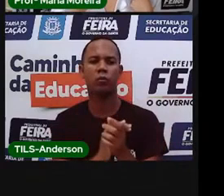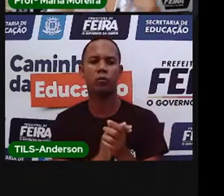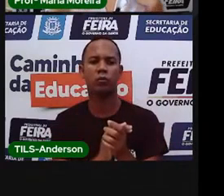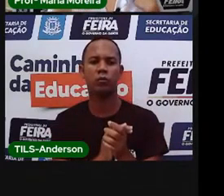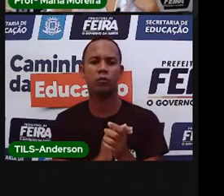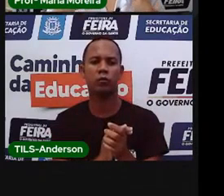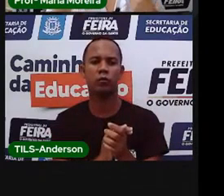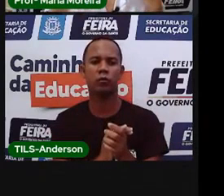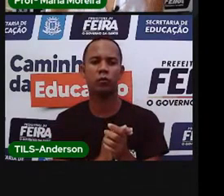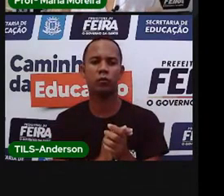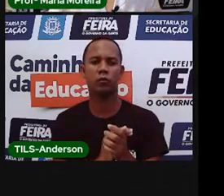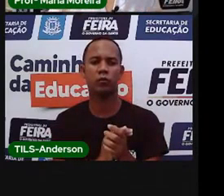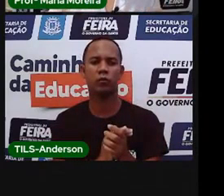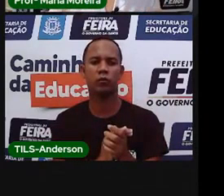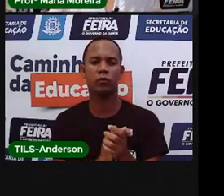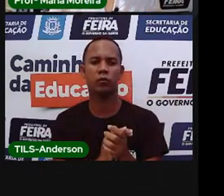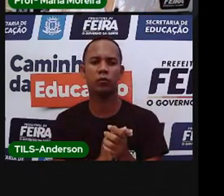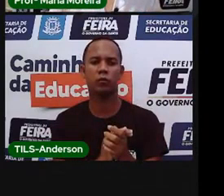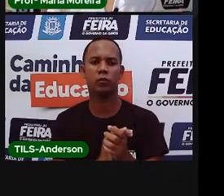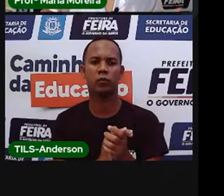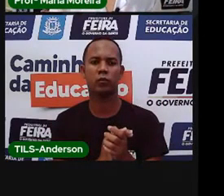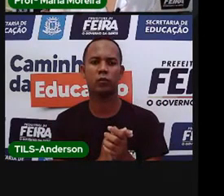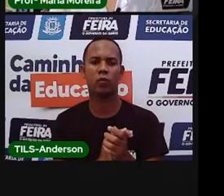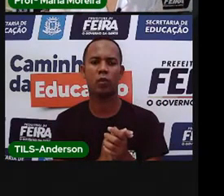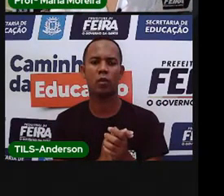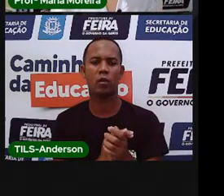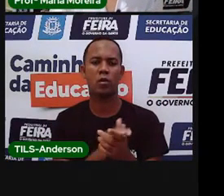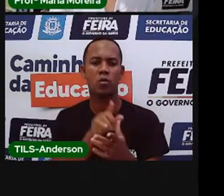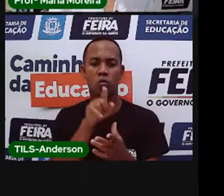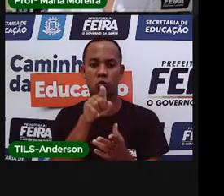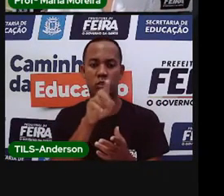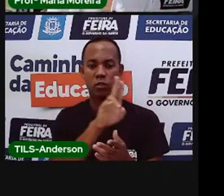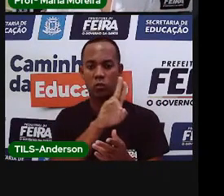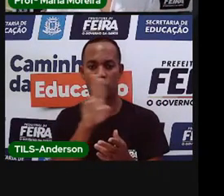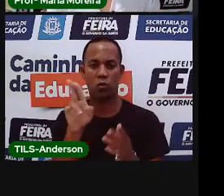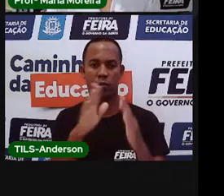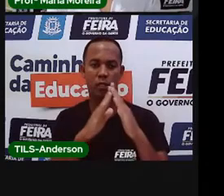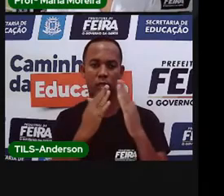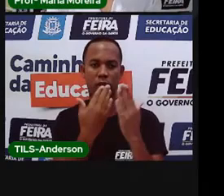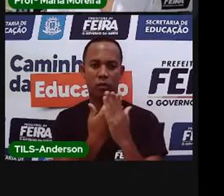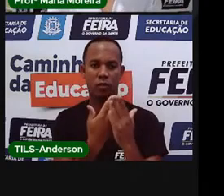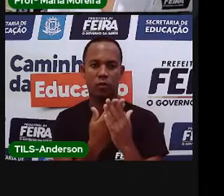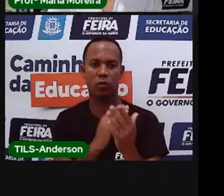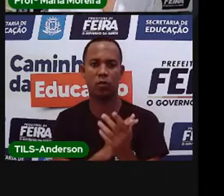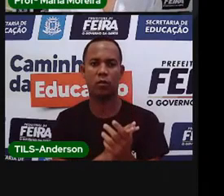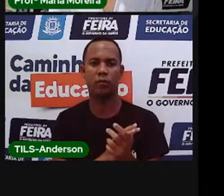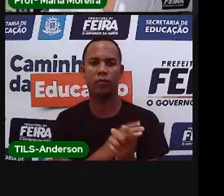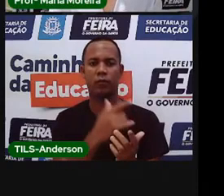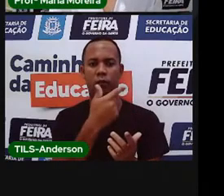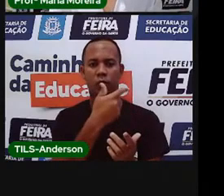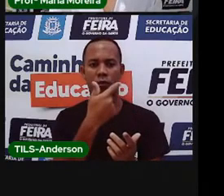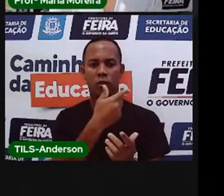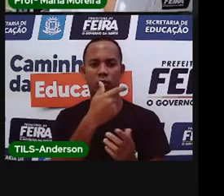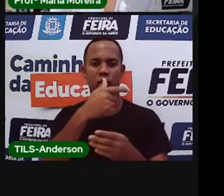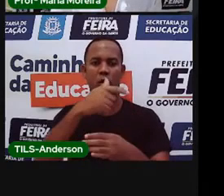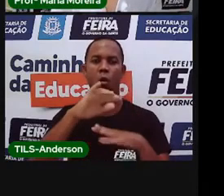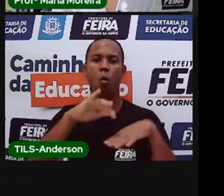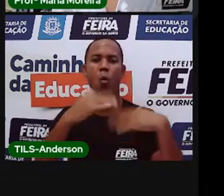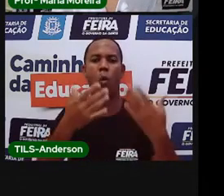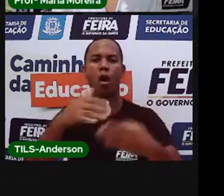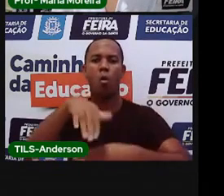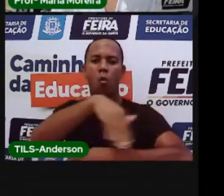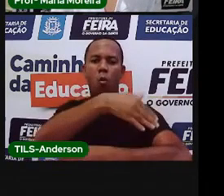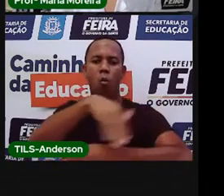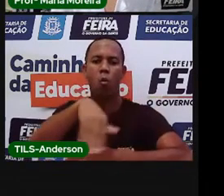escola que a Pró trabalha é Lídice Antunes. 2. Em qual rua e bairro